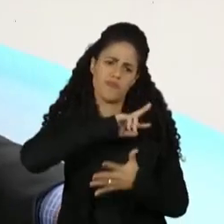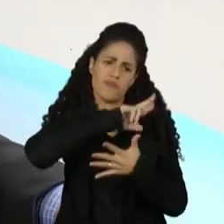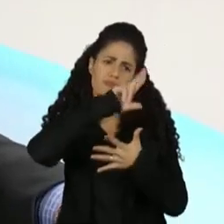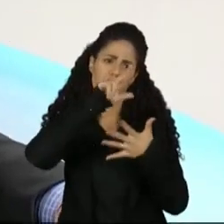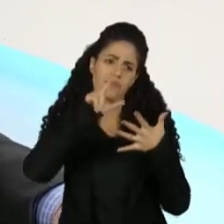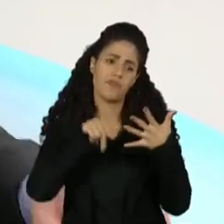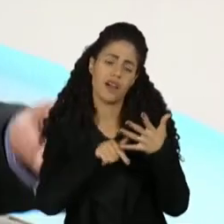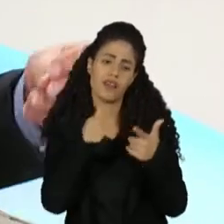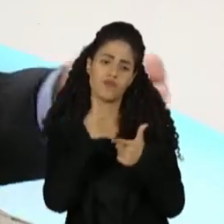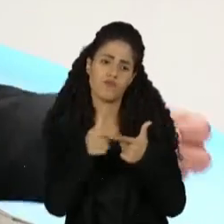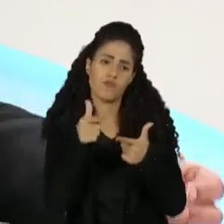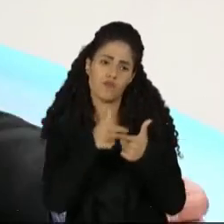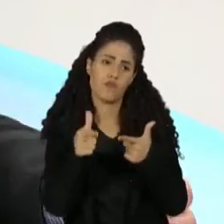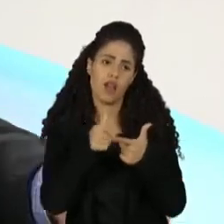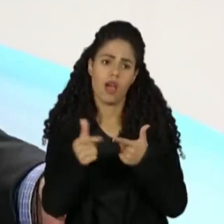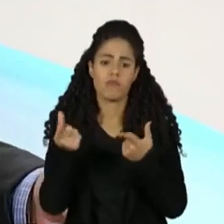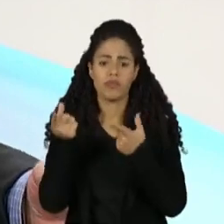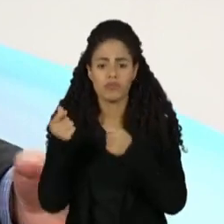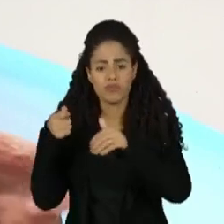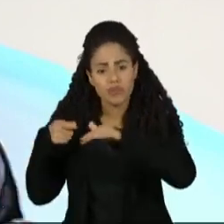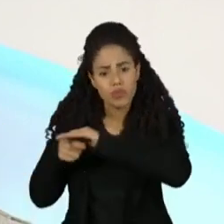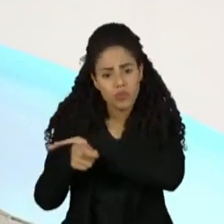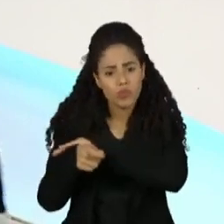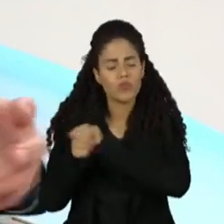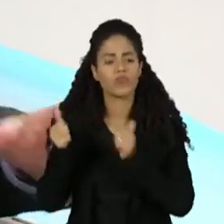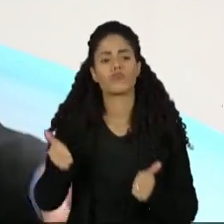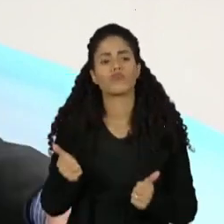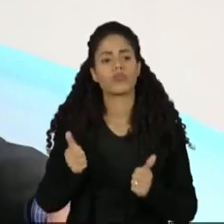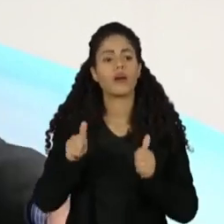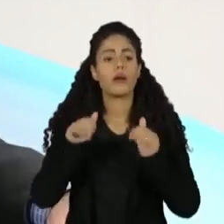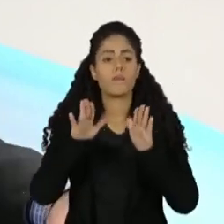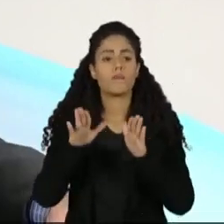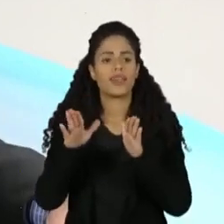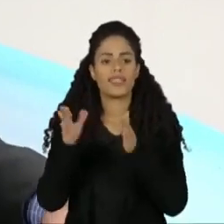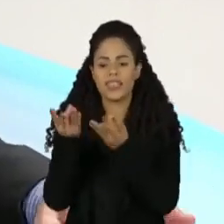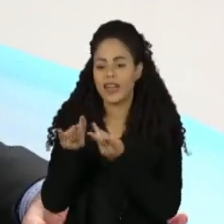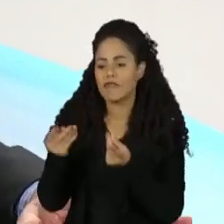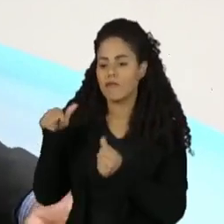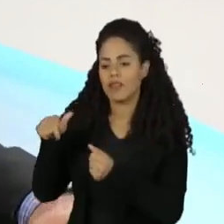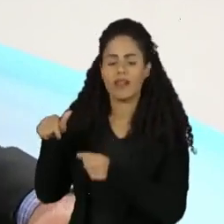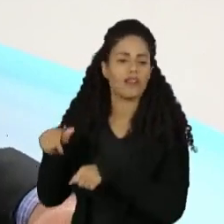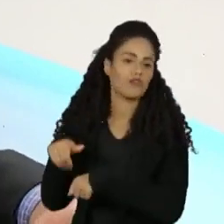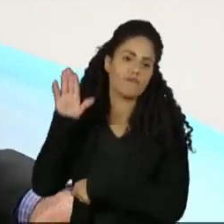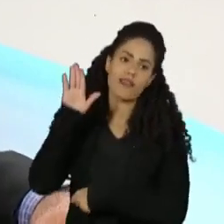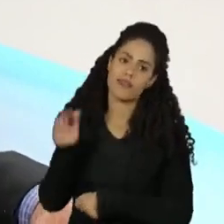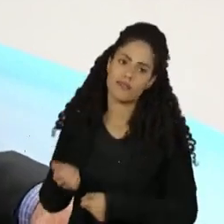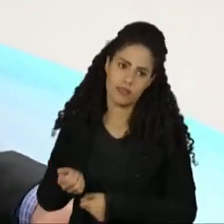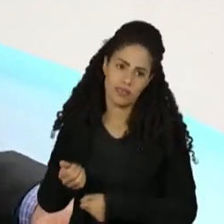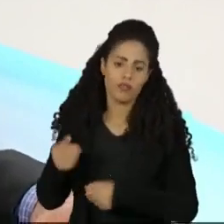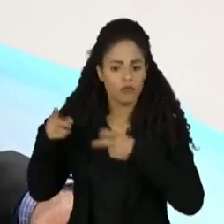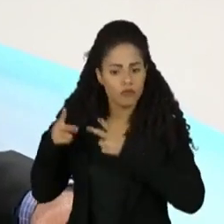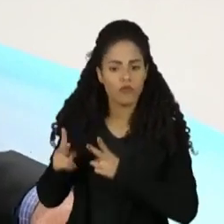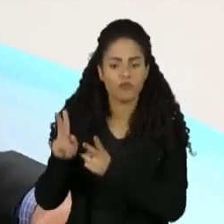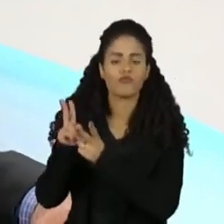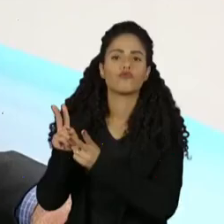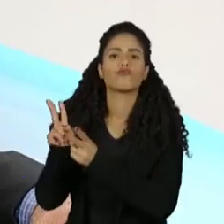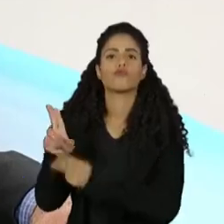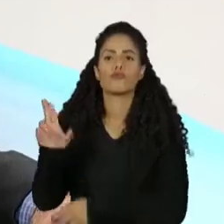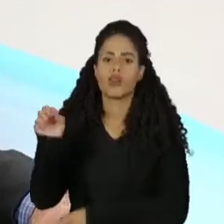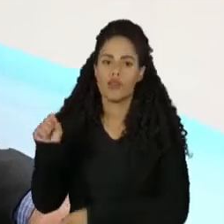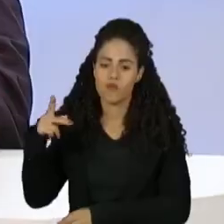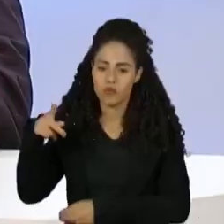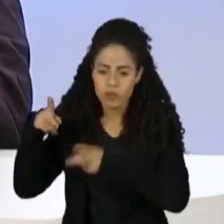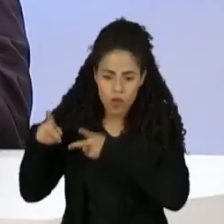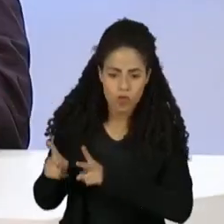custo, de pessoal, mas a riqueza da universidade é muito grande. E é isso que mantém a Universidade de São Paulo.